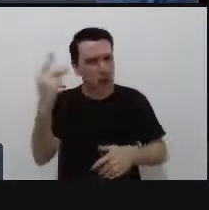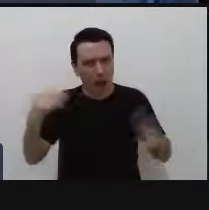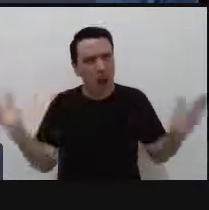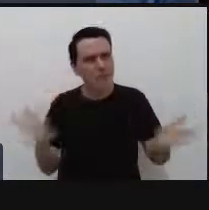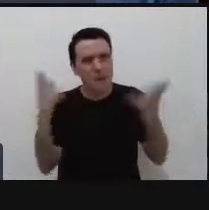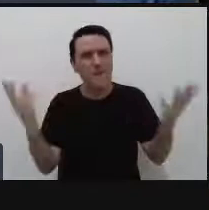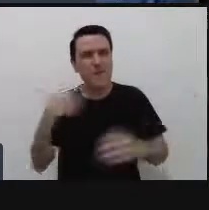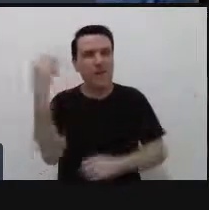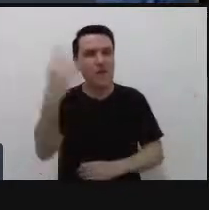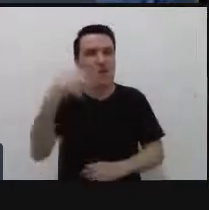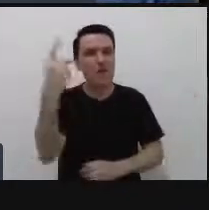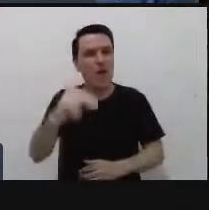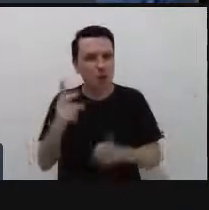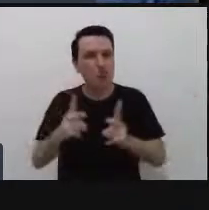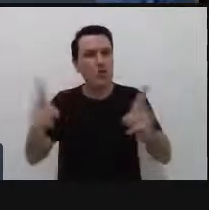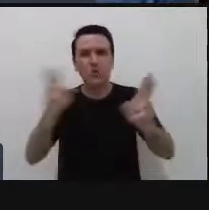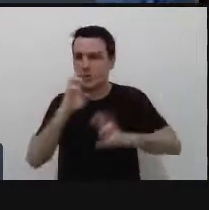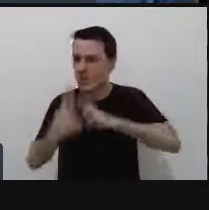mais